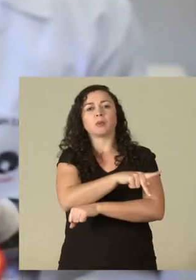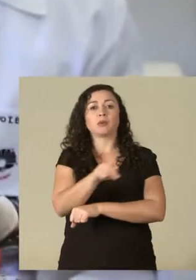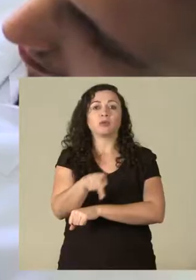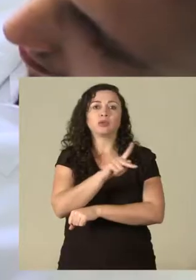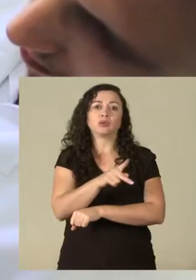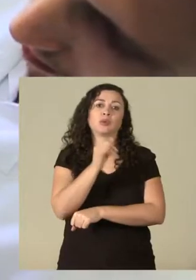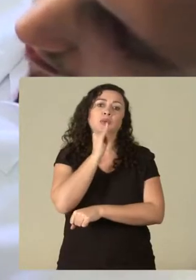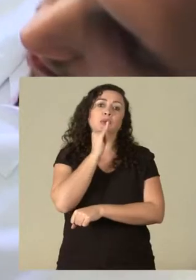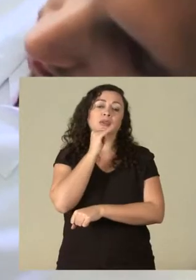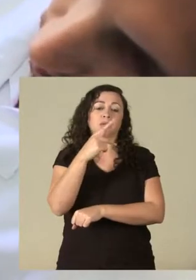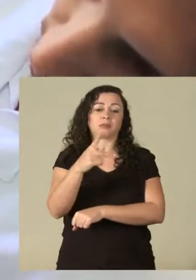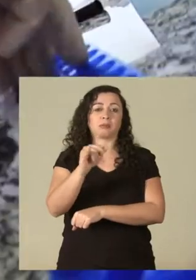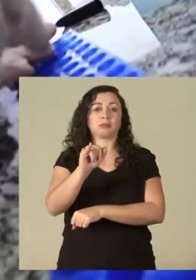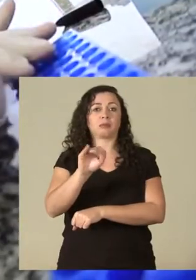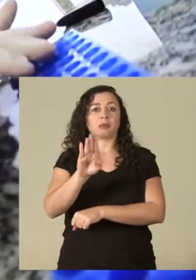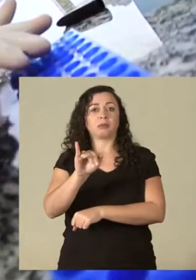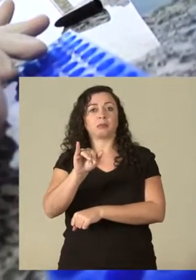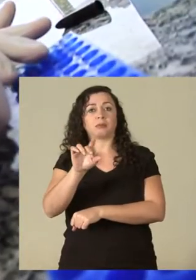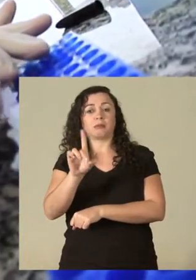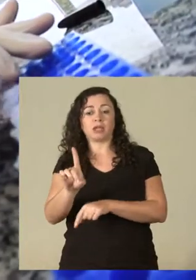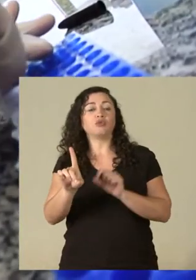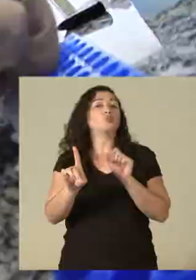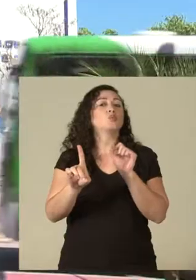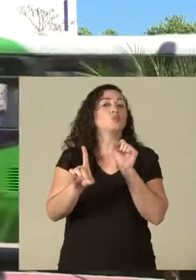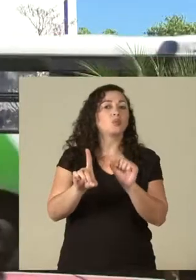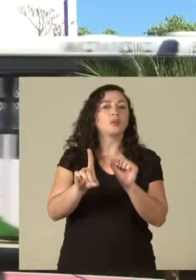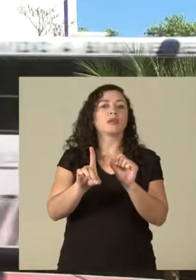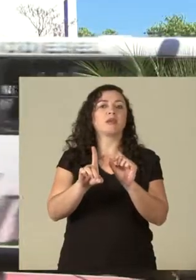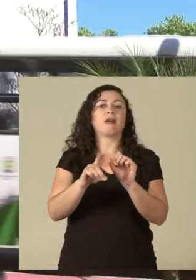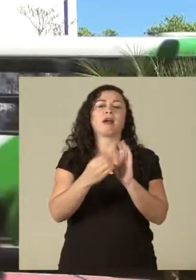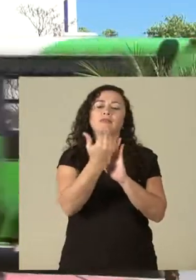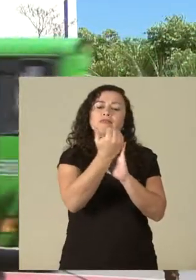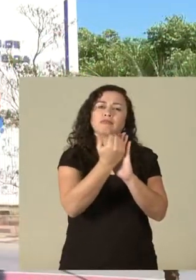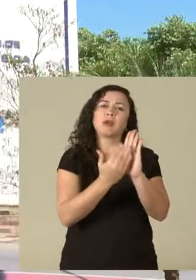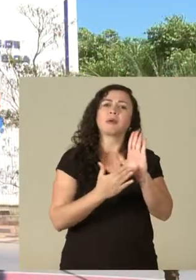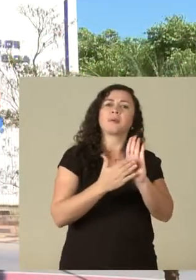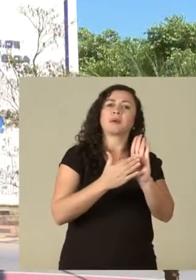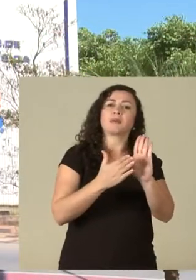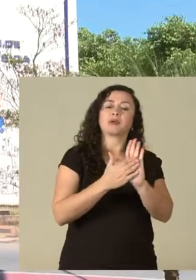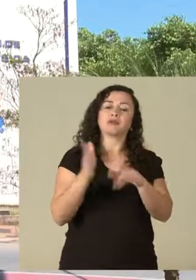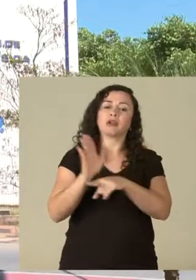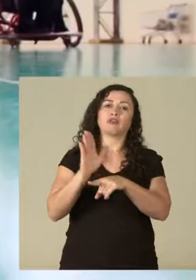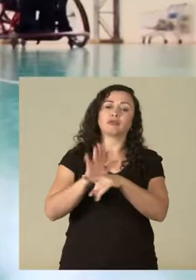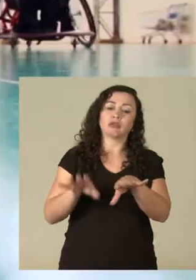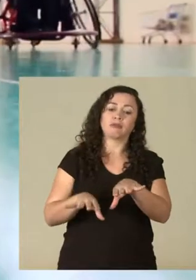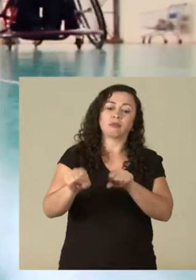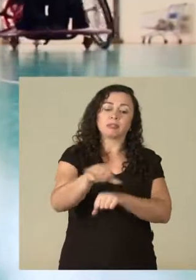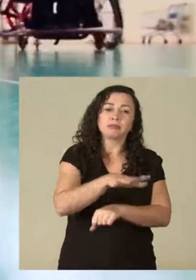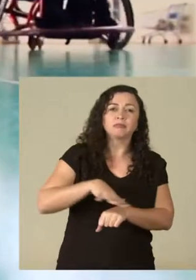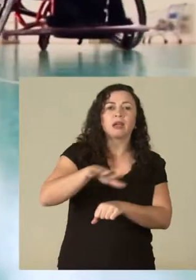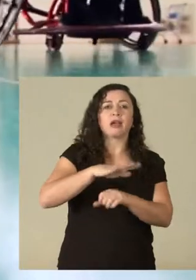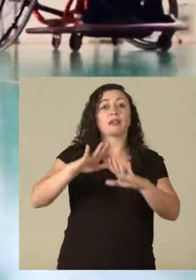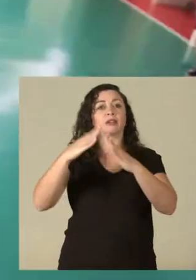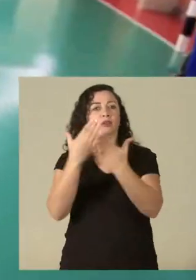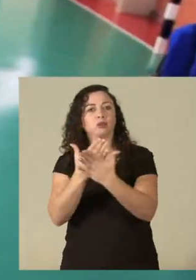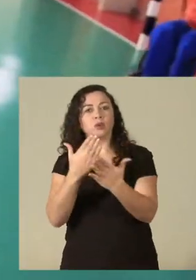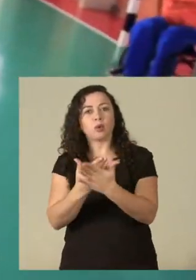exemplo o PIBID, que é um programa que oferece uma atuação dentro das escolas a partir da concessão de bolsas